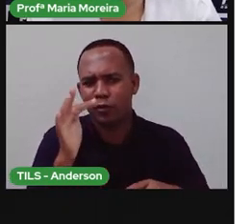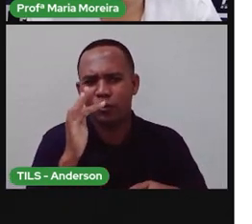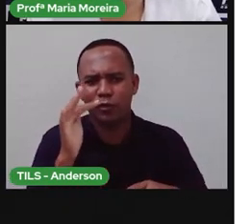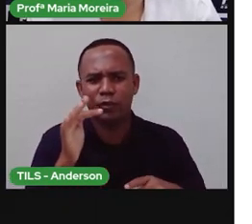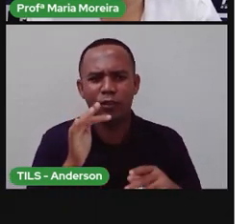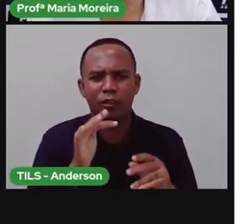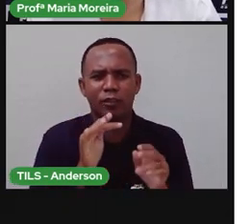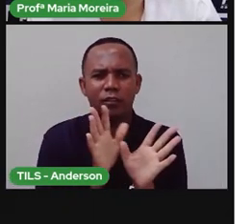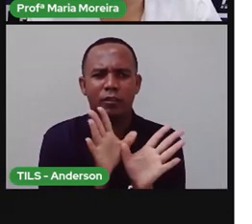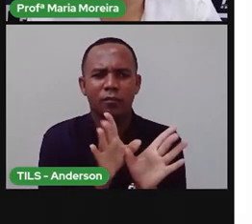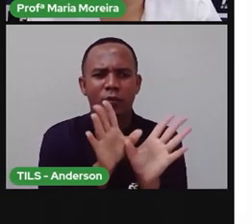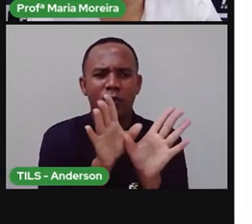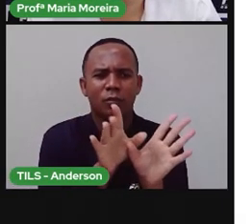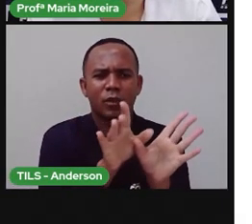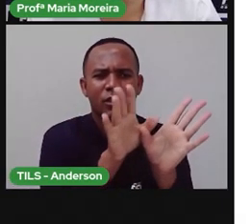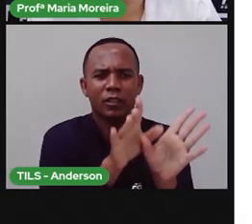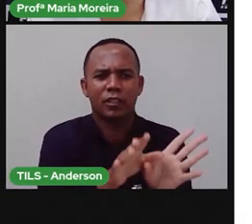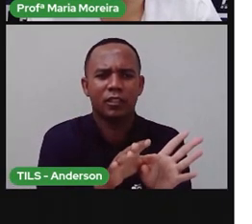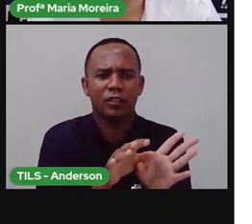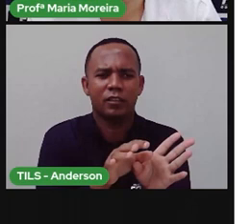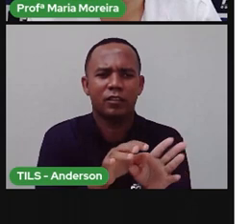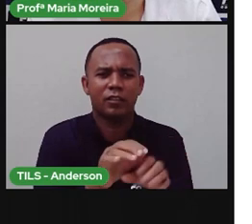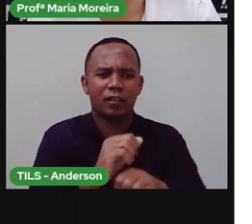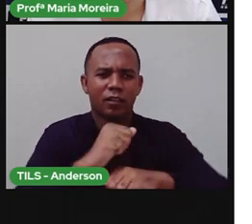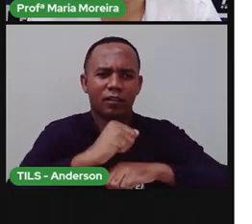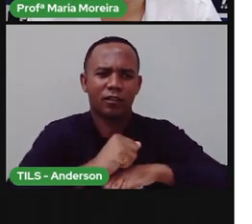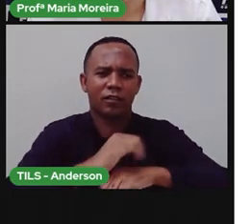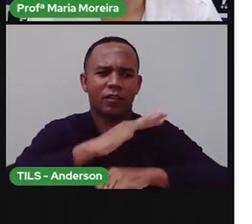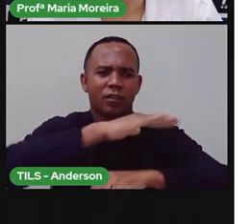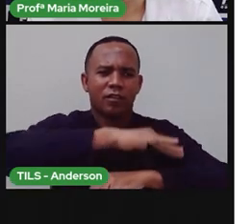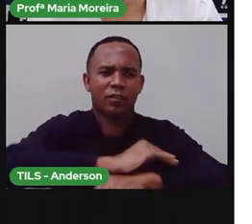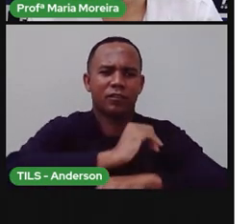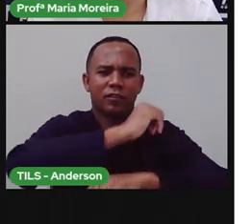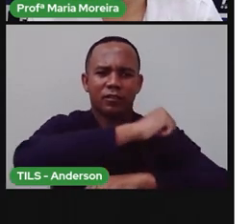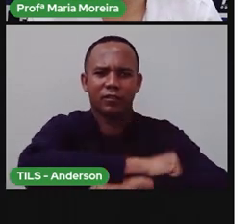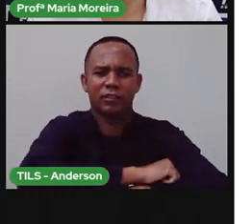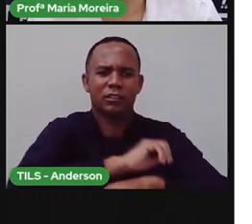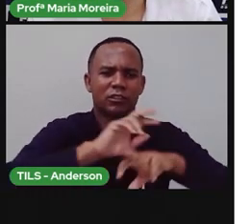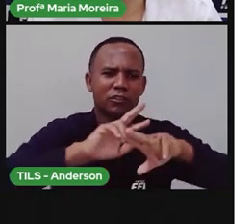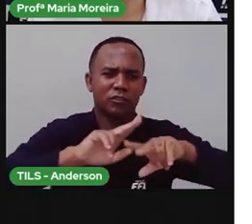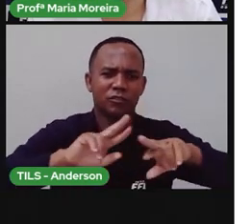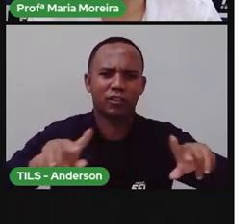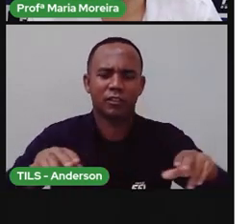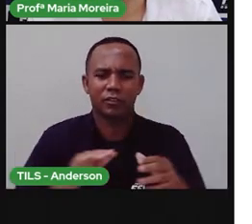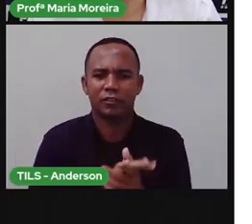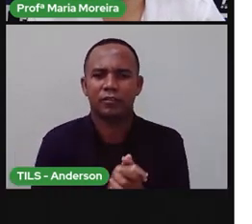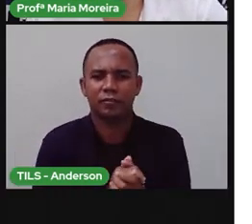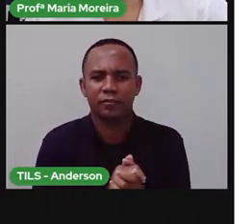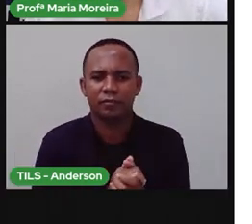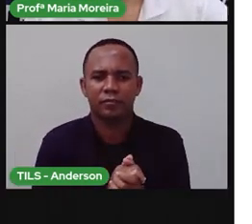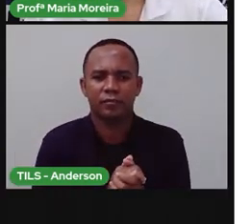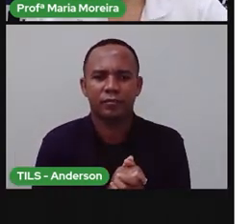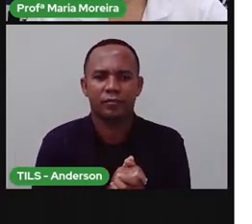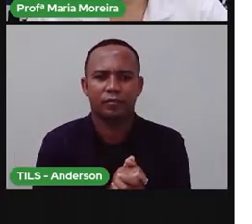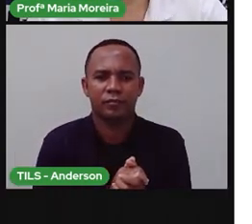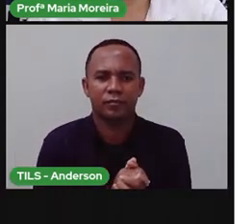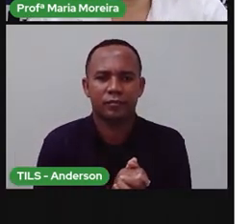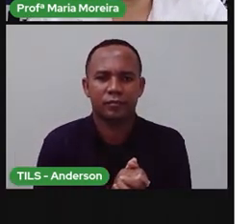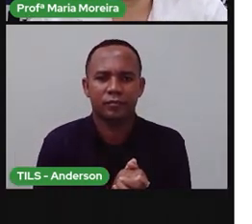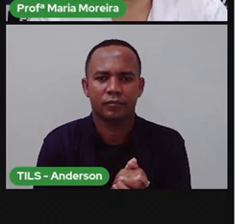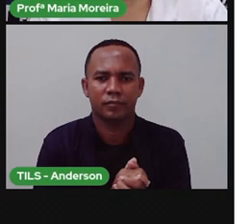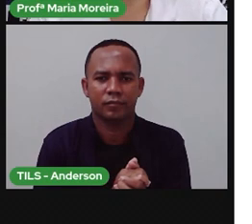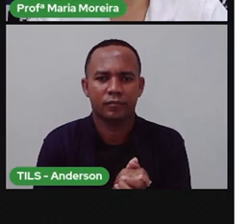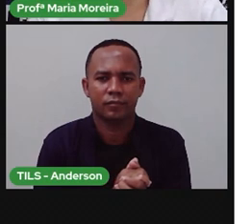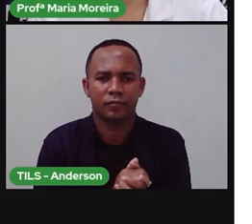Flores, borboletas, uma mãozinha. Uma mãozinha, meu Deus do céu. Minha cala e amiga. Não sou brinda. Não sou mulher